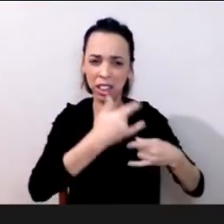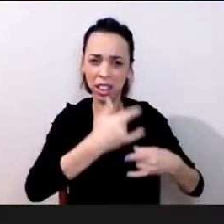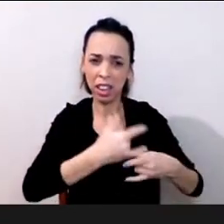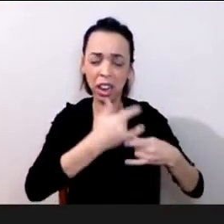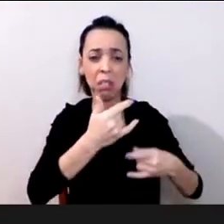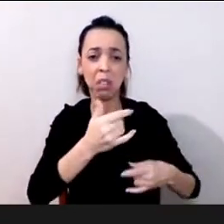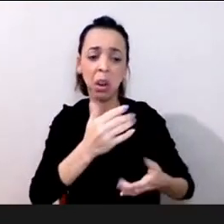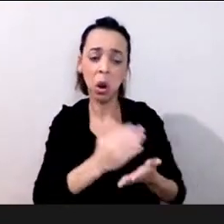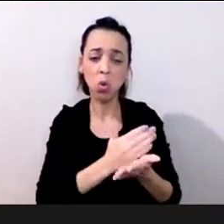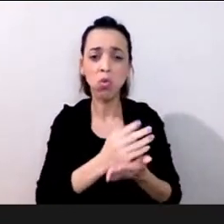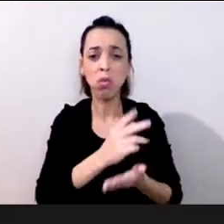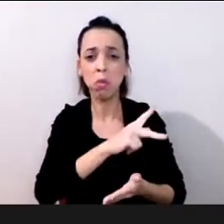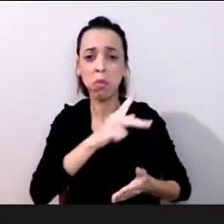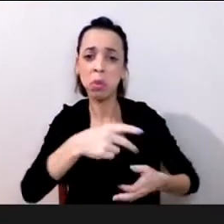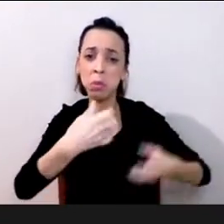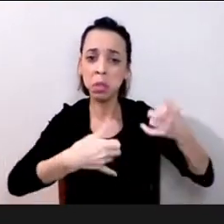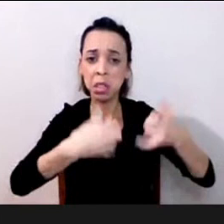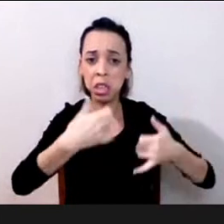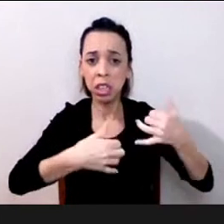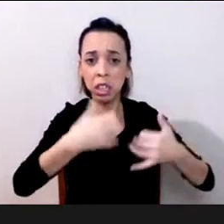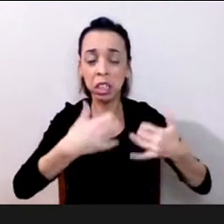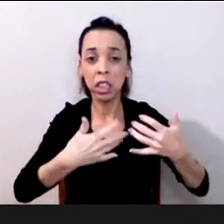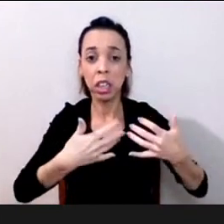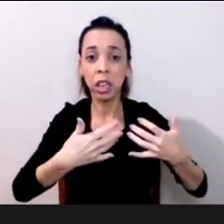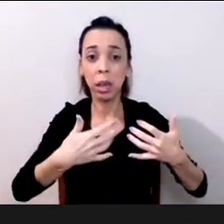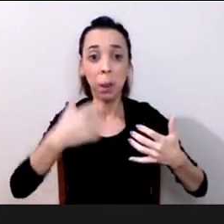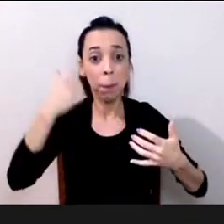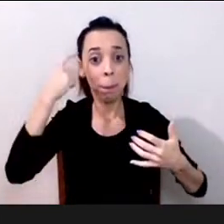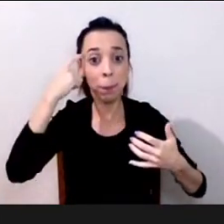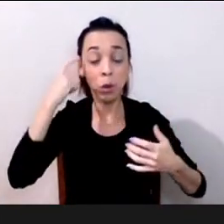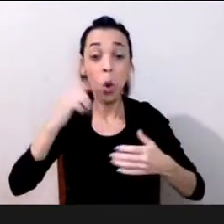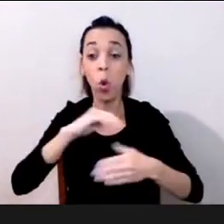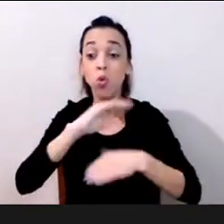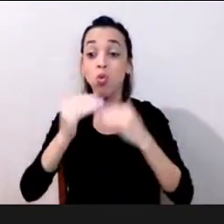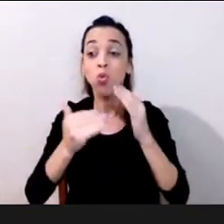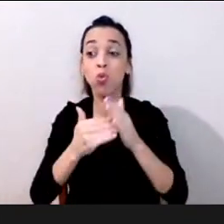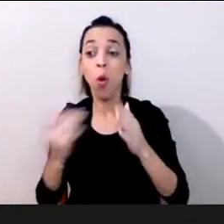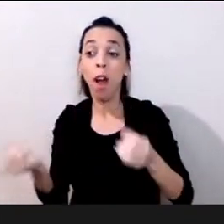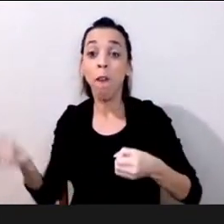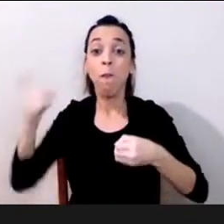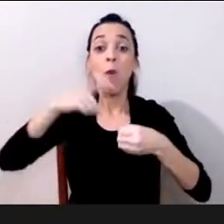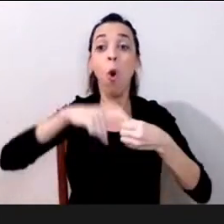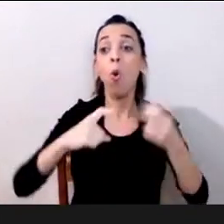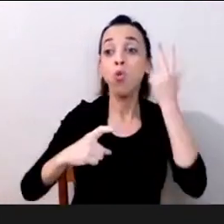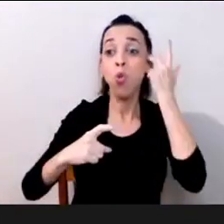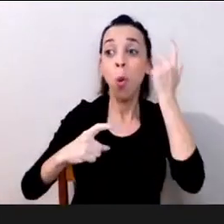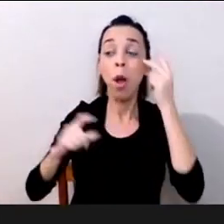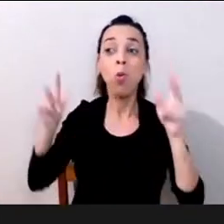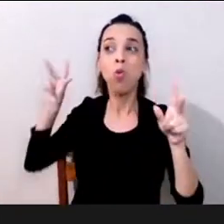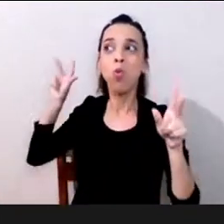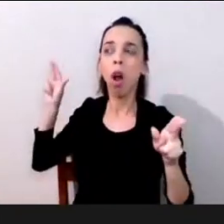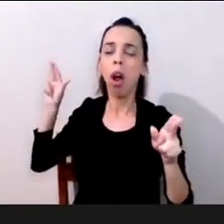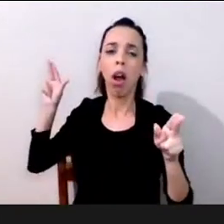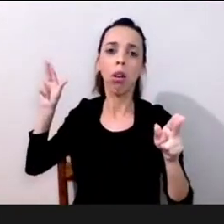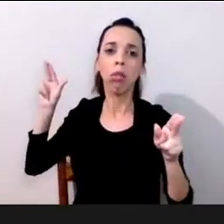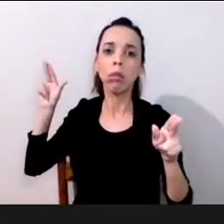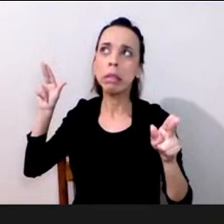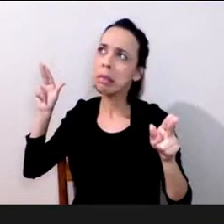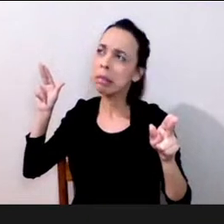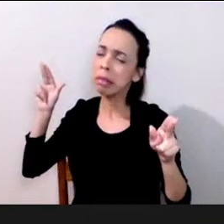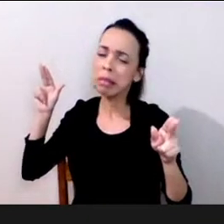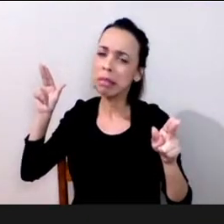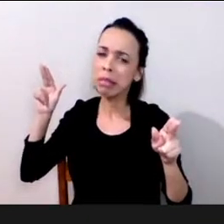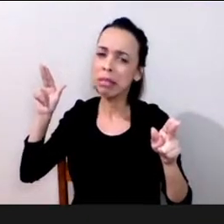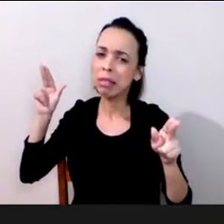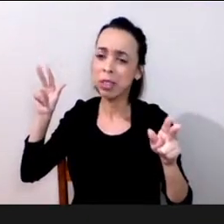receio mesmo de como cuidar pra gente ai voltou tudo ao normal que não vai existir mais como era antes nem deve existir mais como era antes e